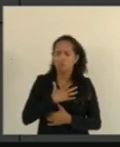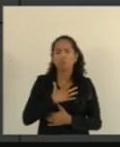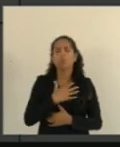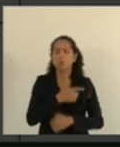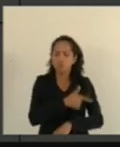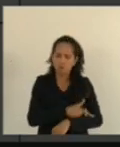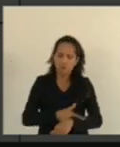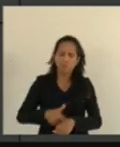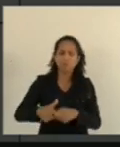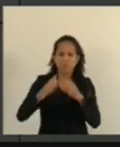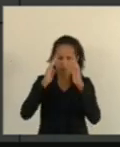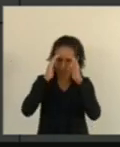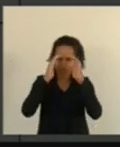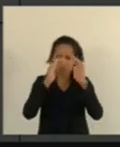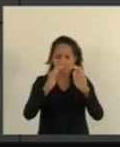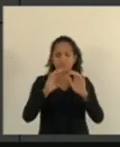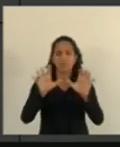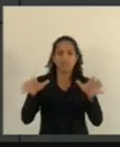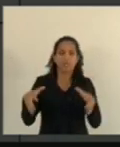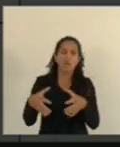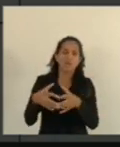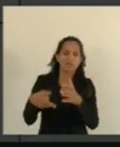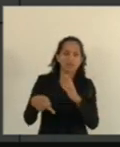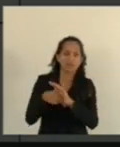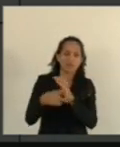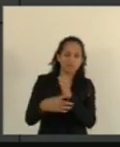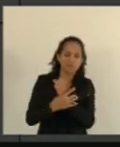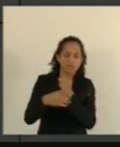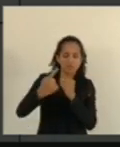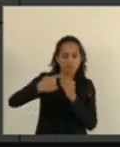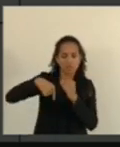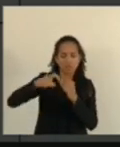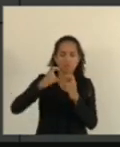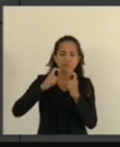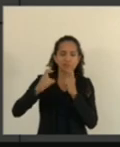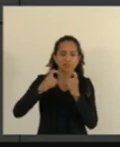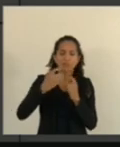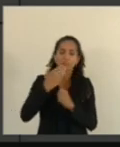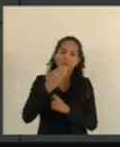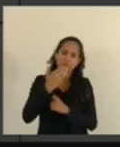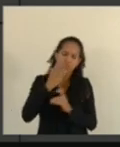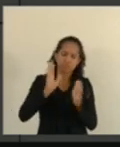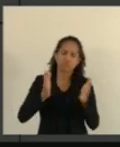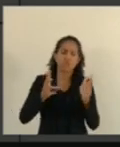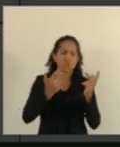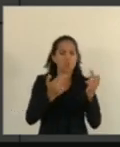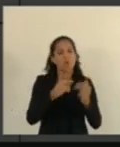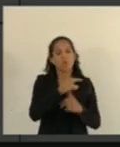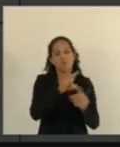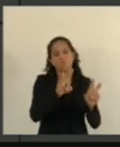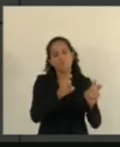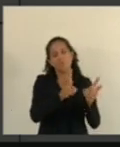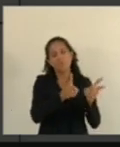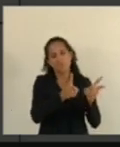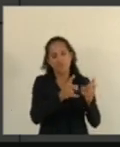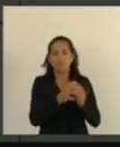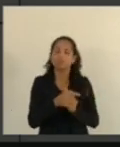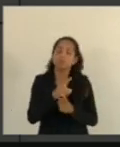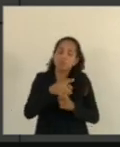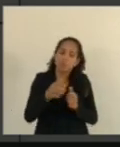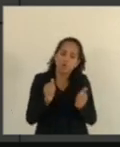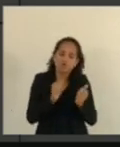respeito. Lá na Comissão Membro de Segurança, nós já fizemos essas reivindicações. Então, deputado Danilo, eu me uno, v.